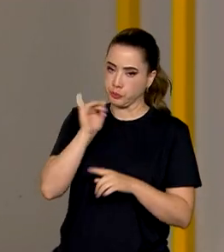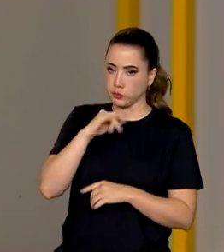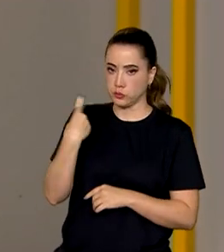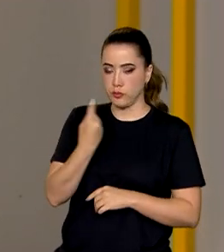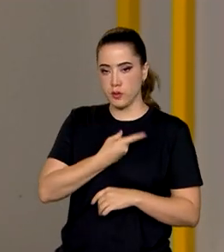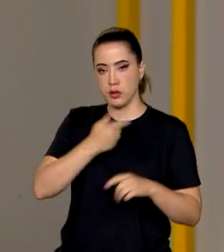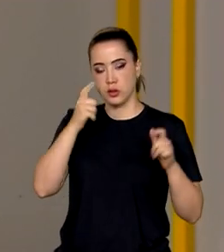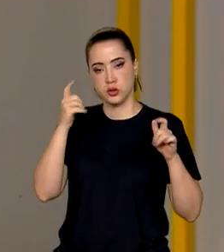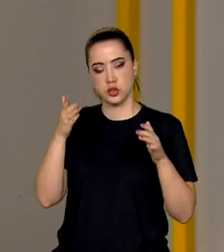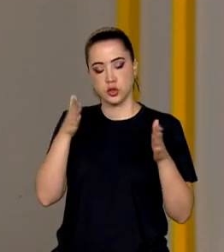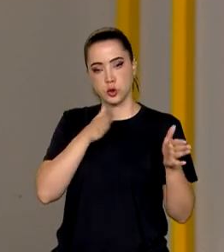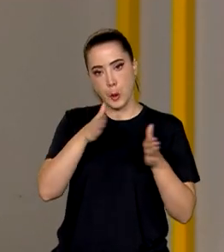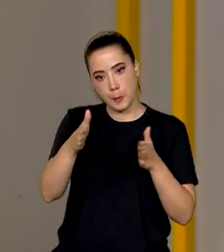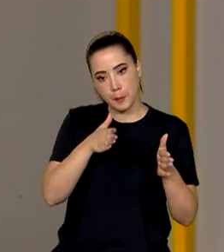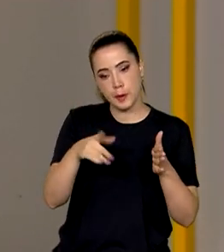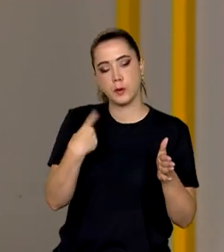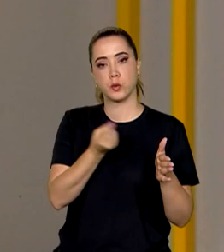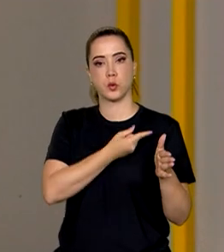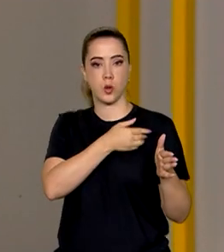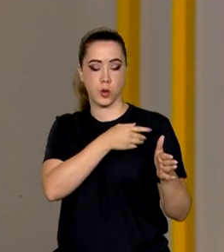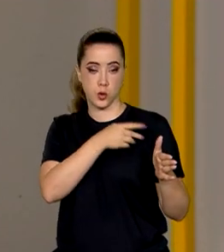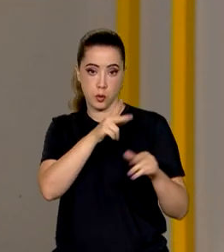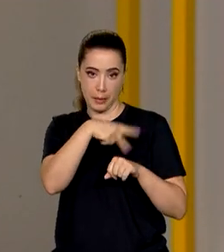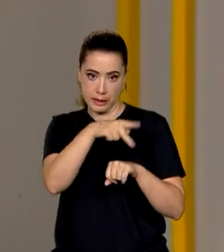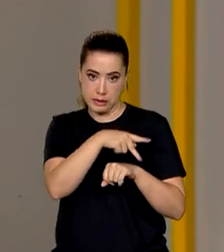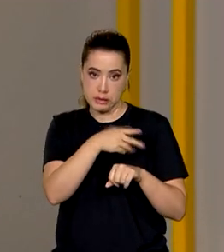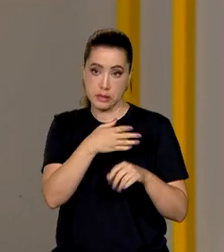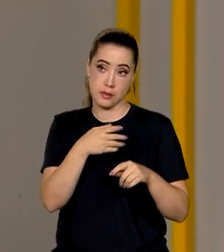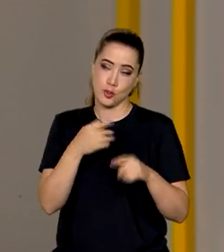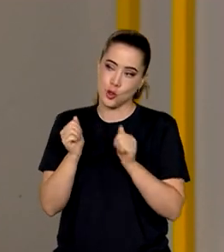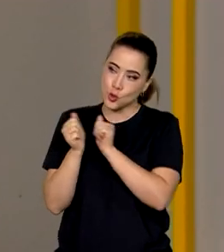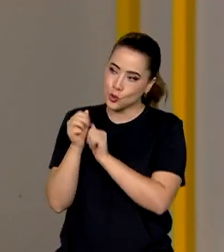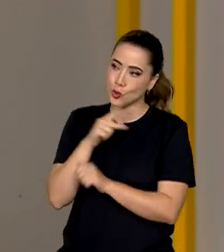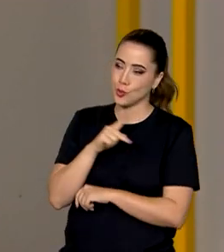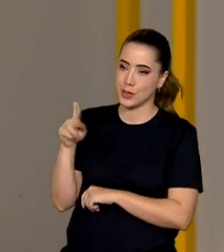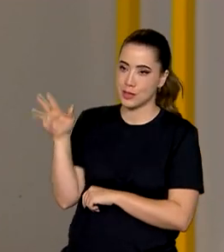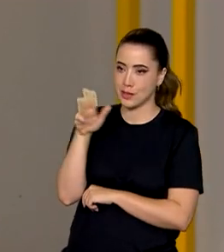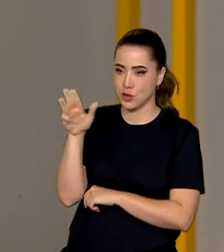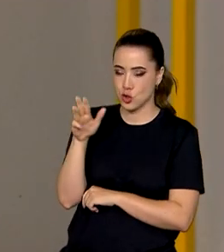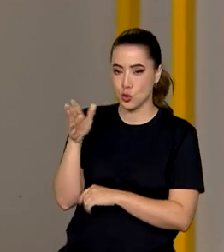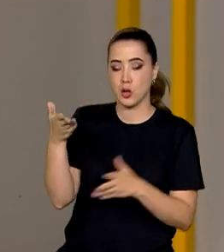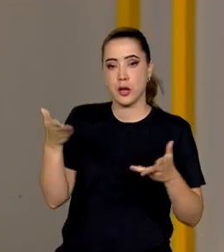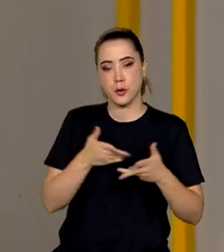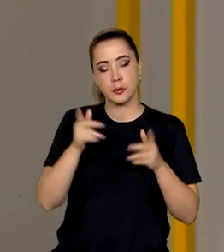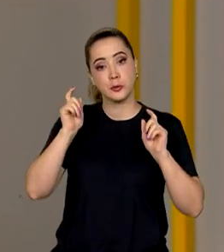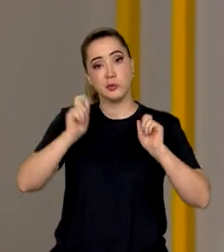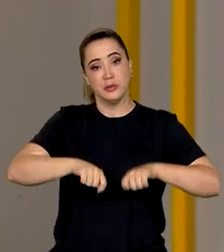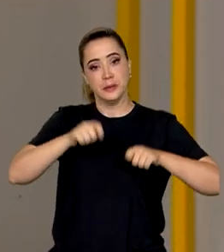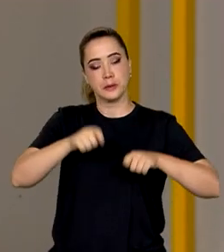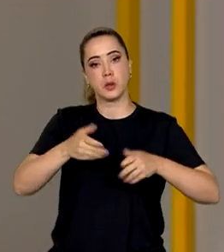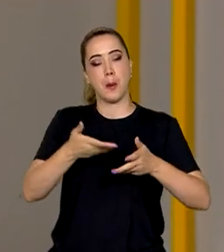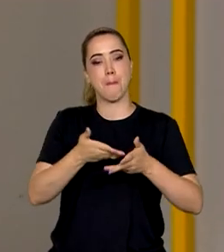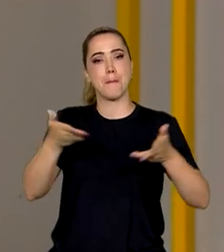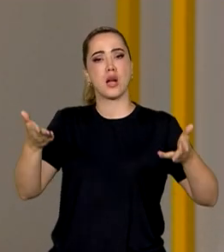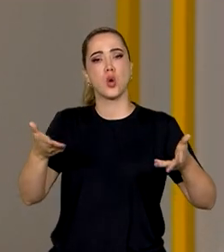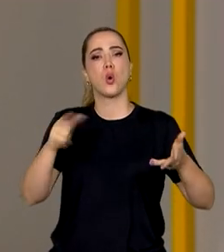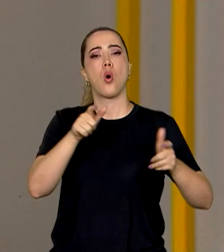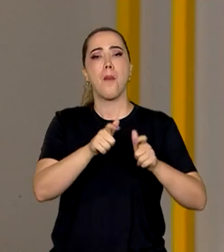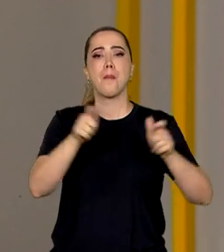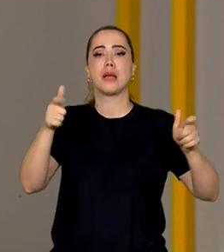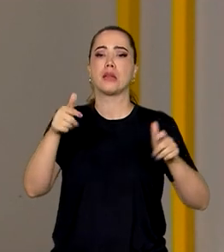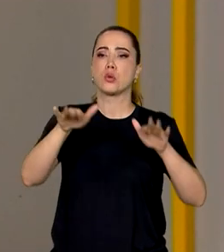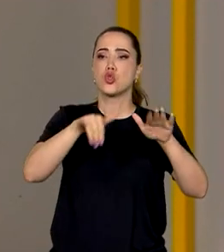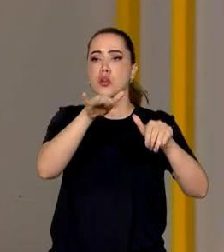ambiente no nosso país com o governo Lula, que é um ambiente que proporciona maior convocação,